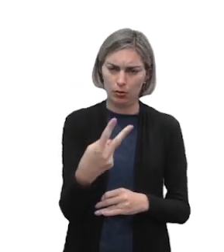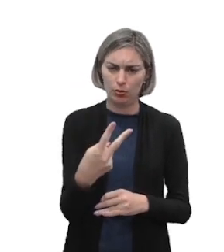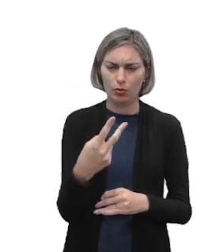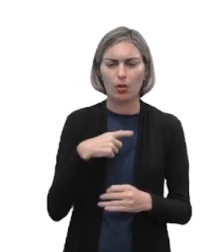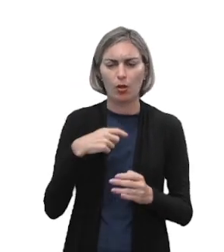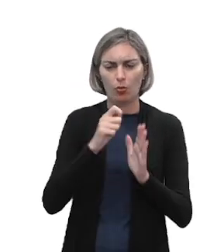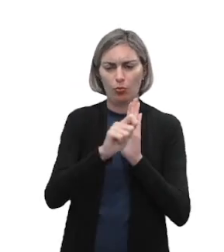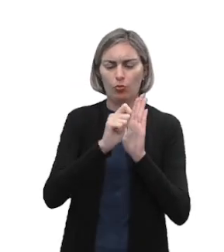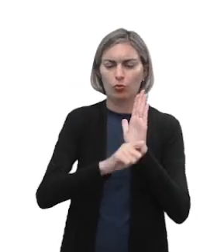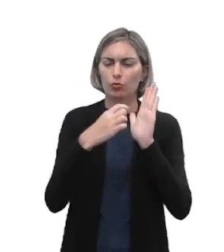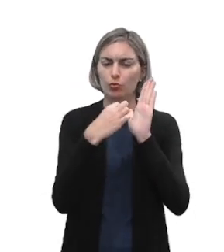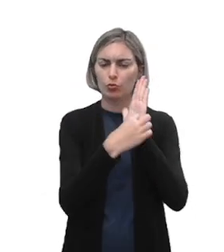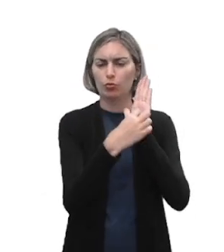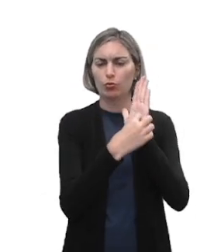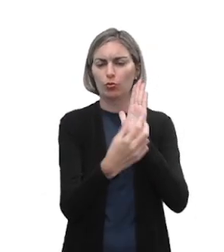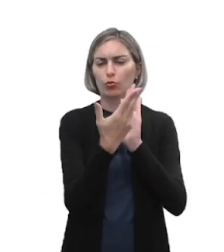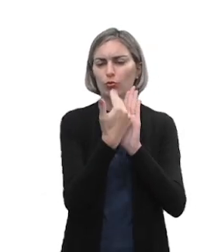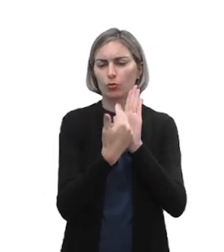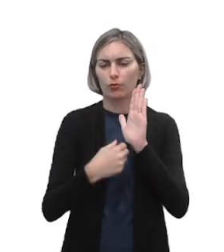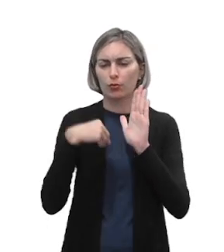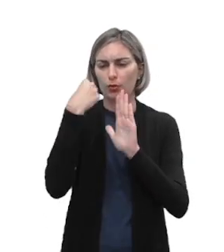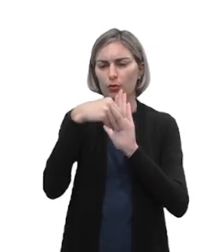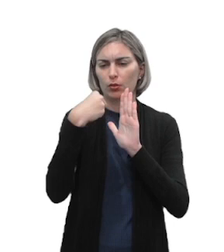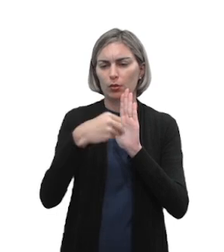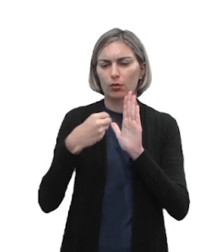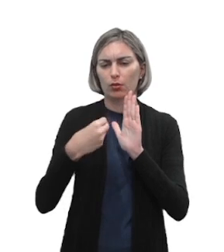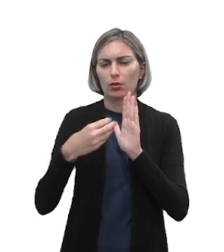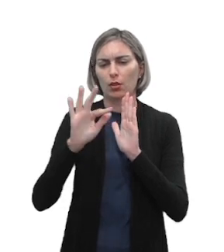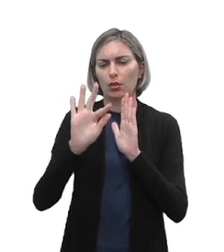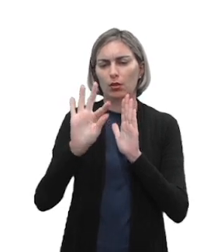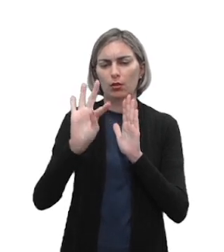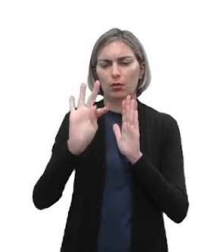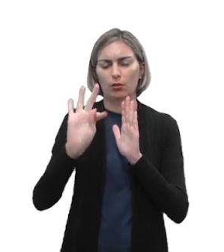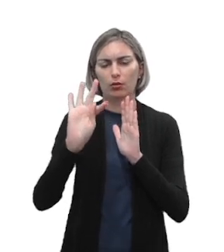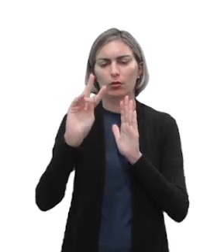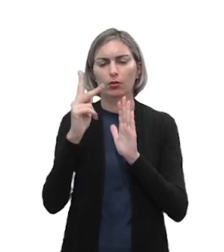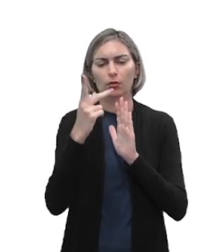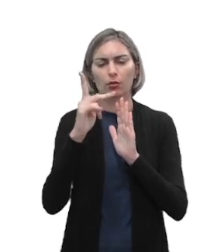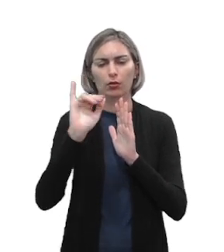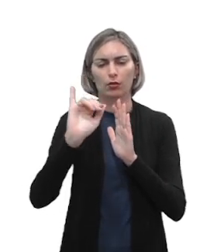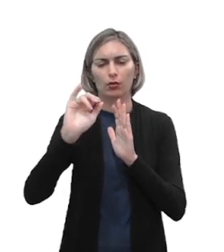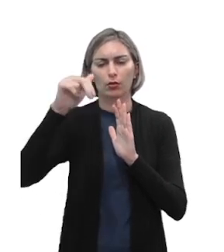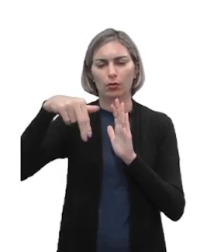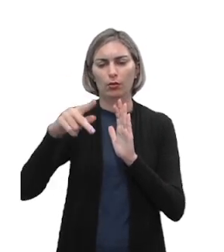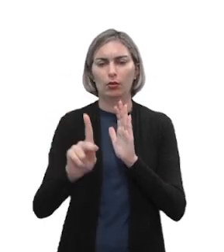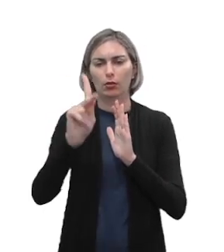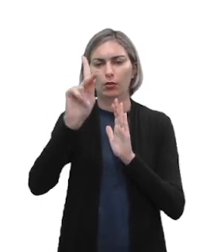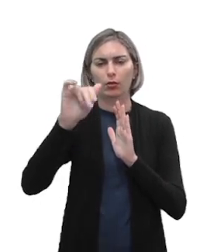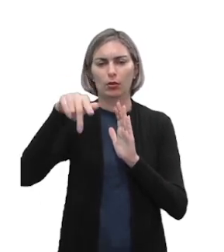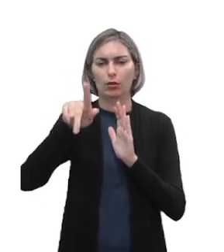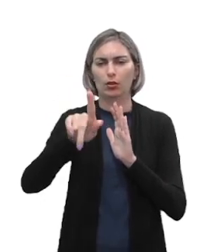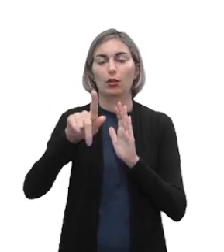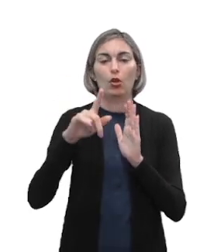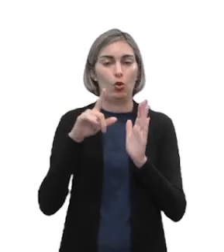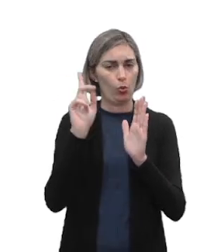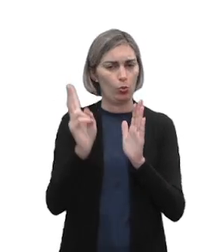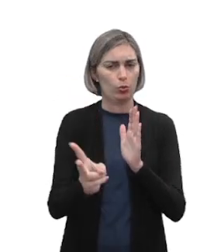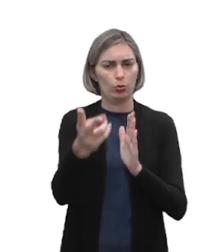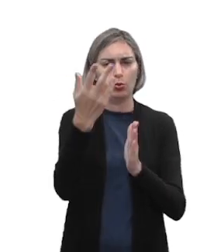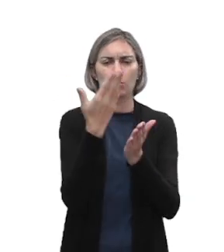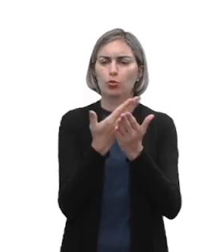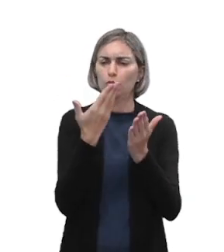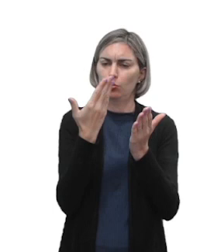autor do livro, Design Pink. Podem anotar aí, quem quiser continuar estudando design